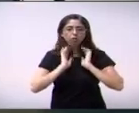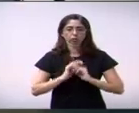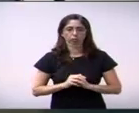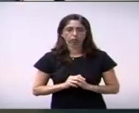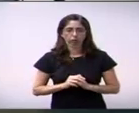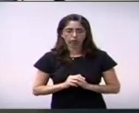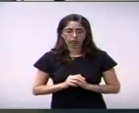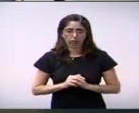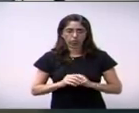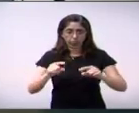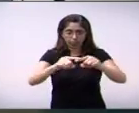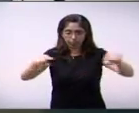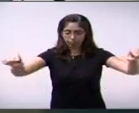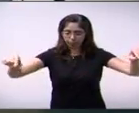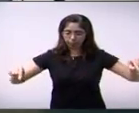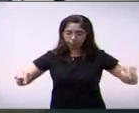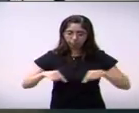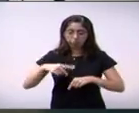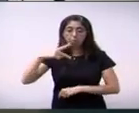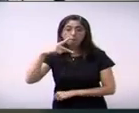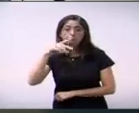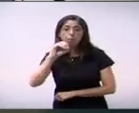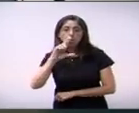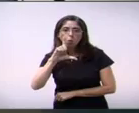nós temos, pelo menos,